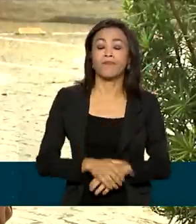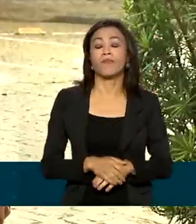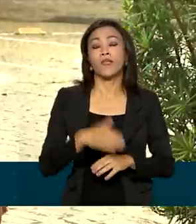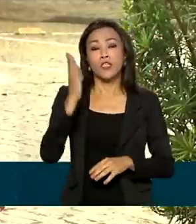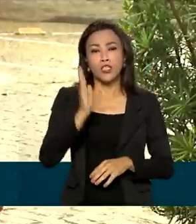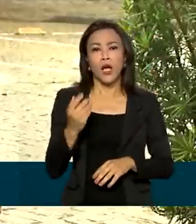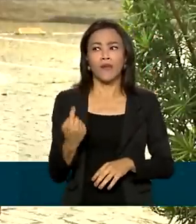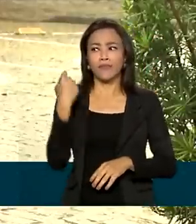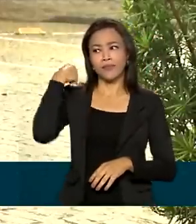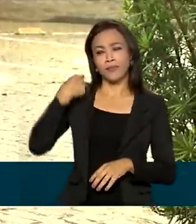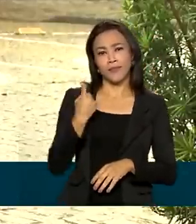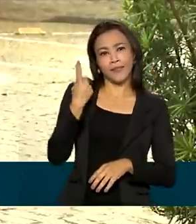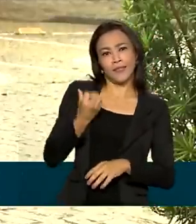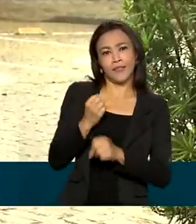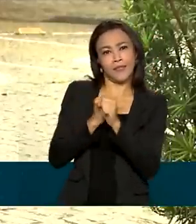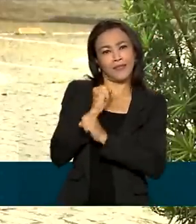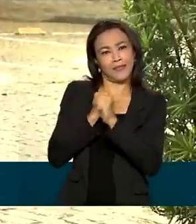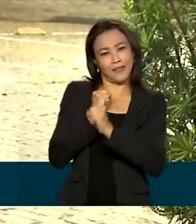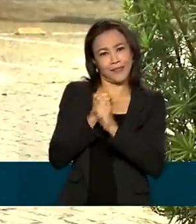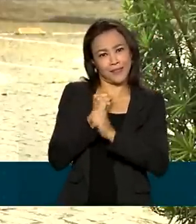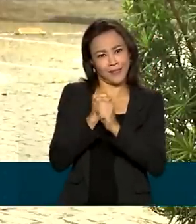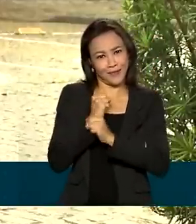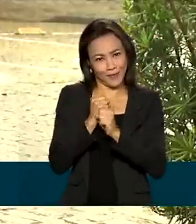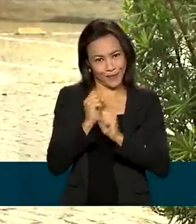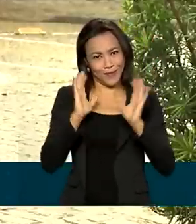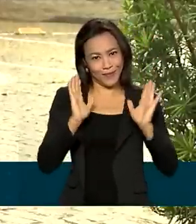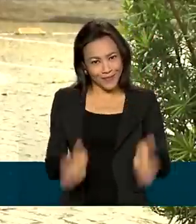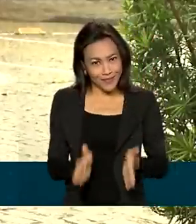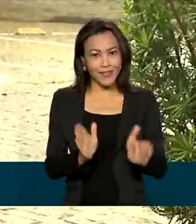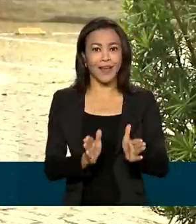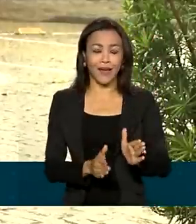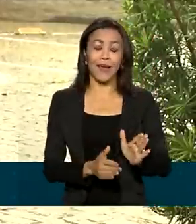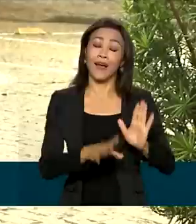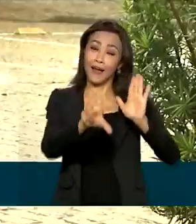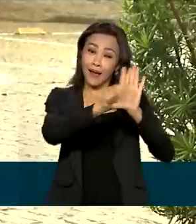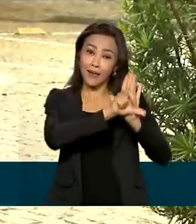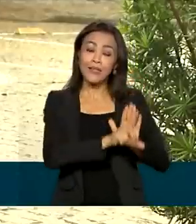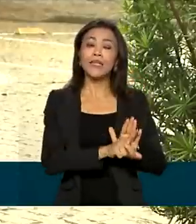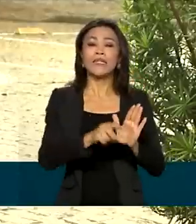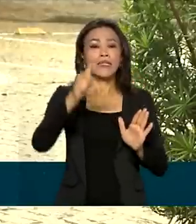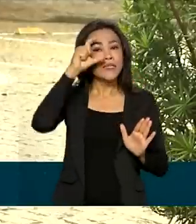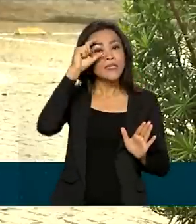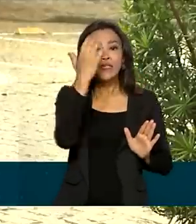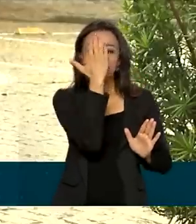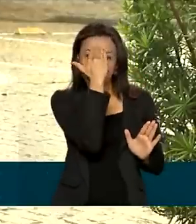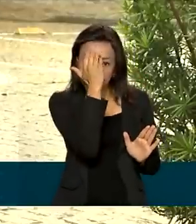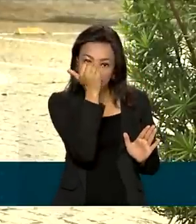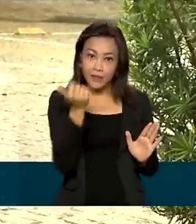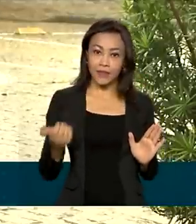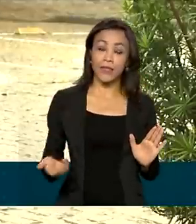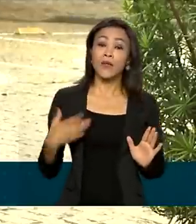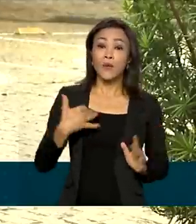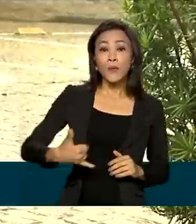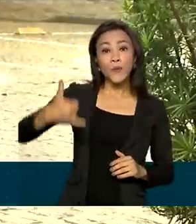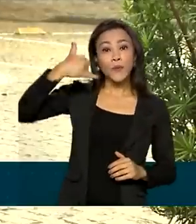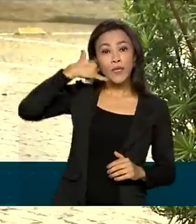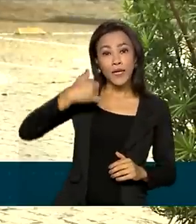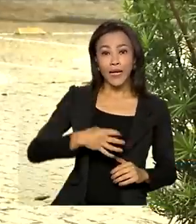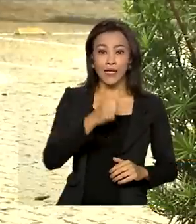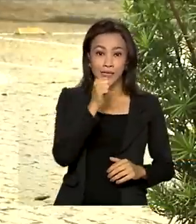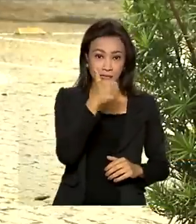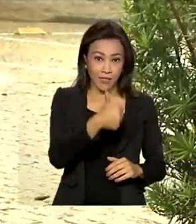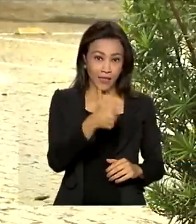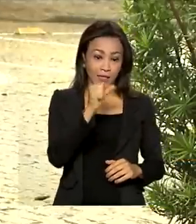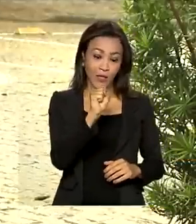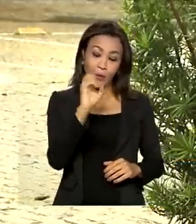completou 16 anos e é um grande marco no enfrentamento à violência contra a mulher. O Ligue 180, como